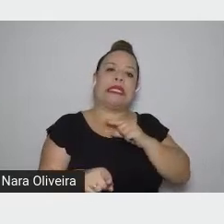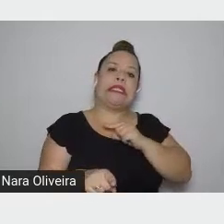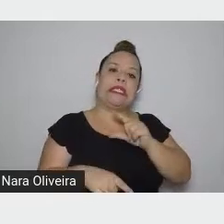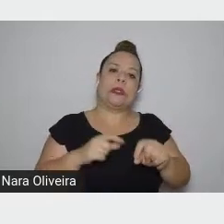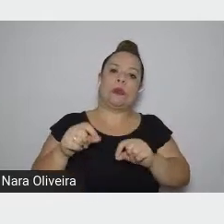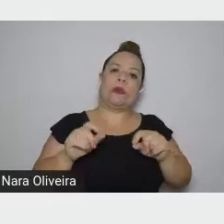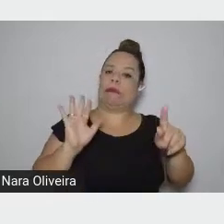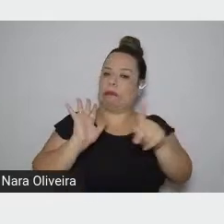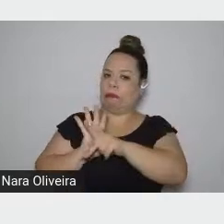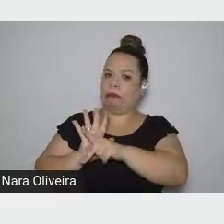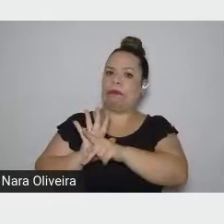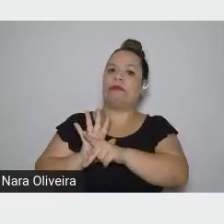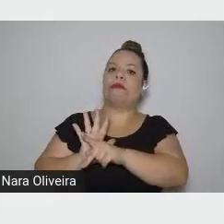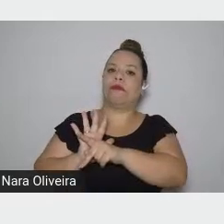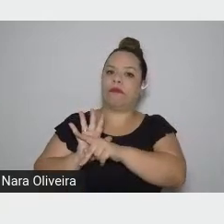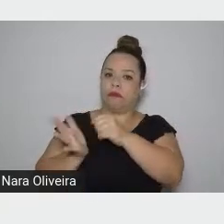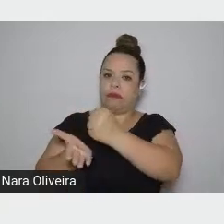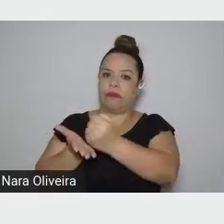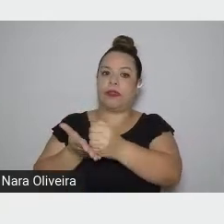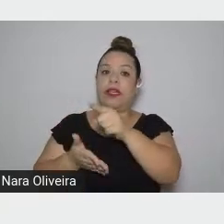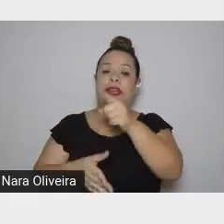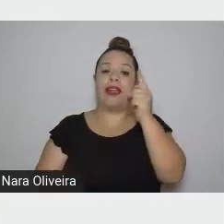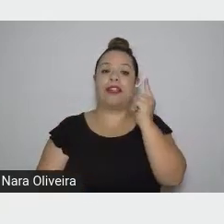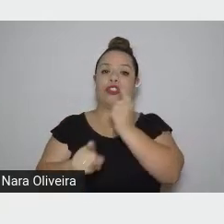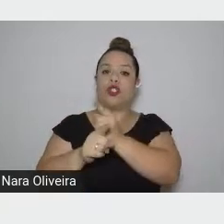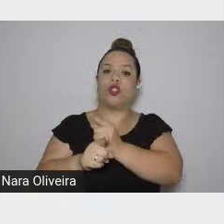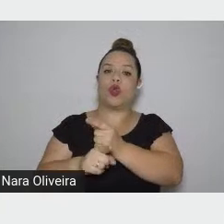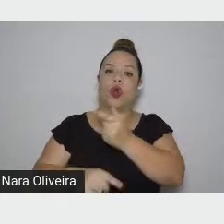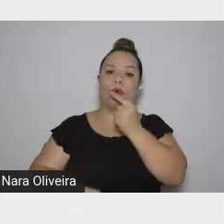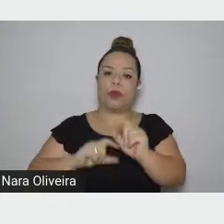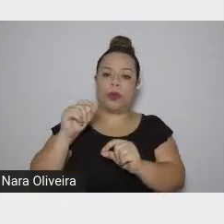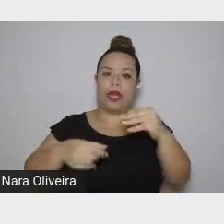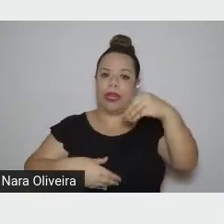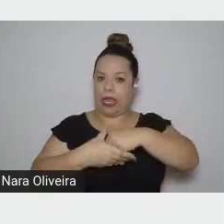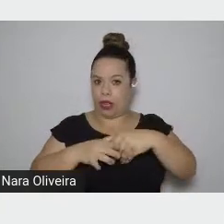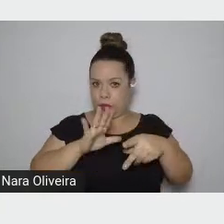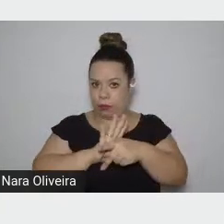e que descobre nessa conservatória